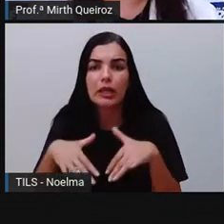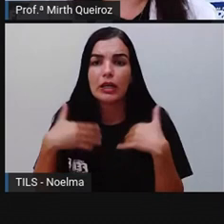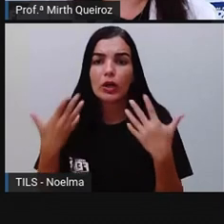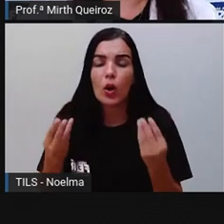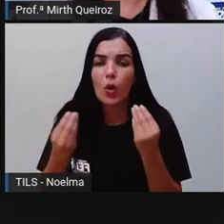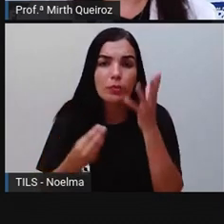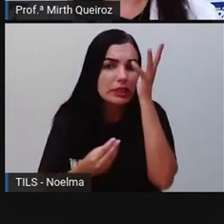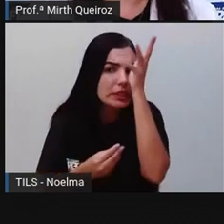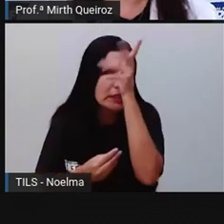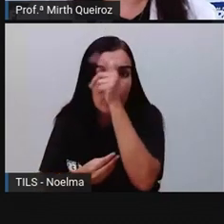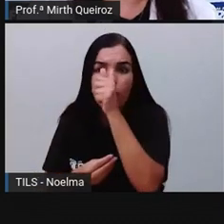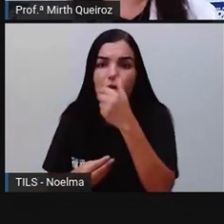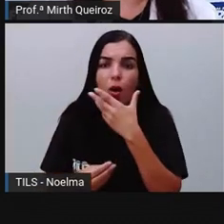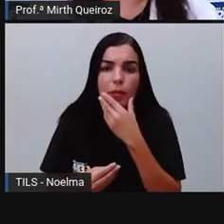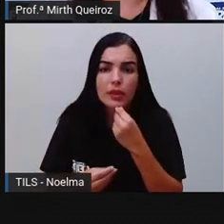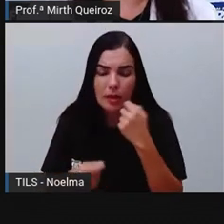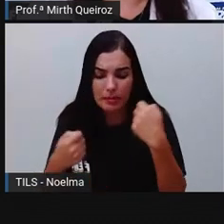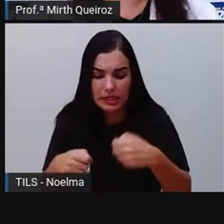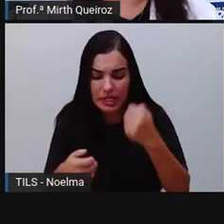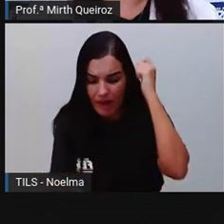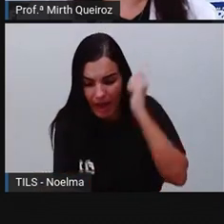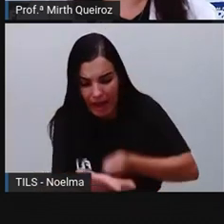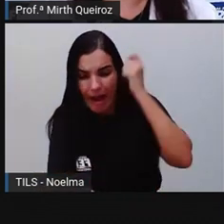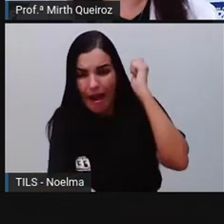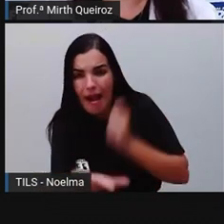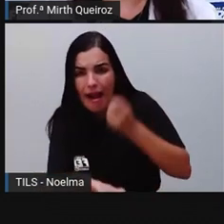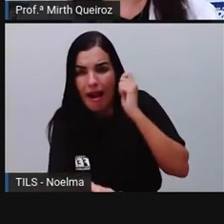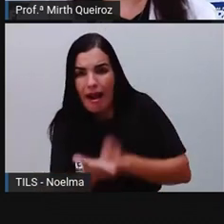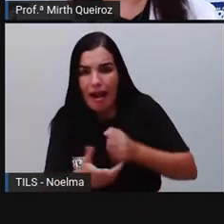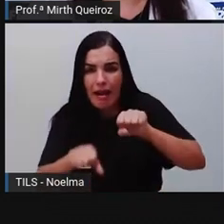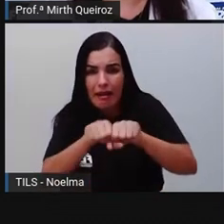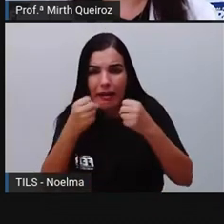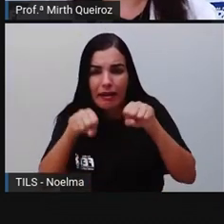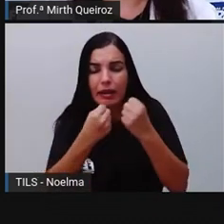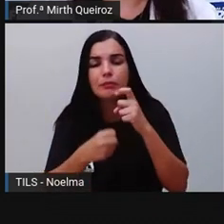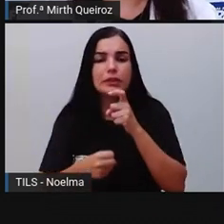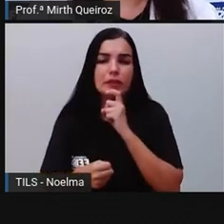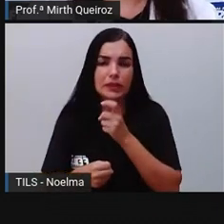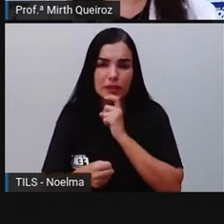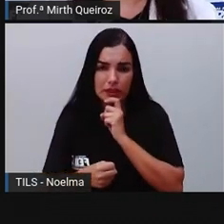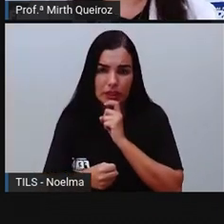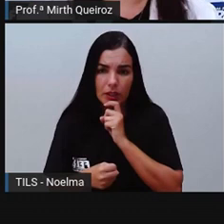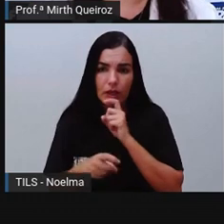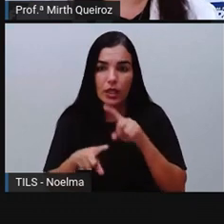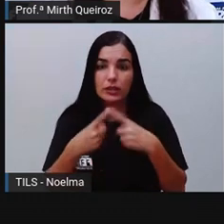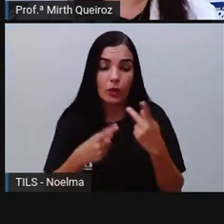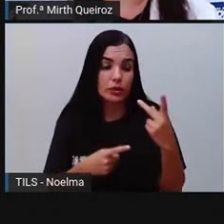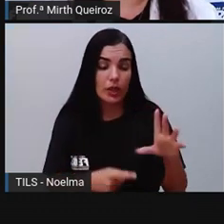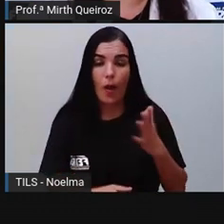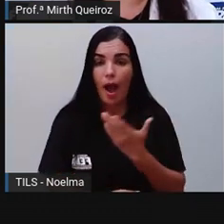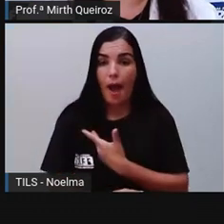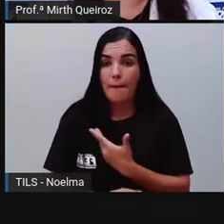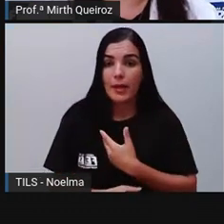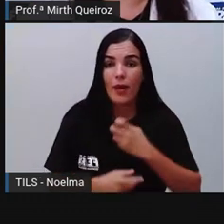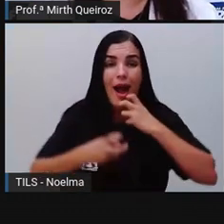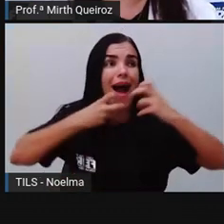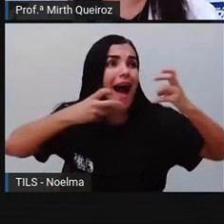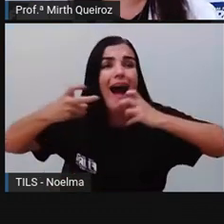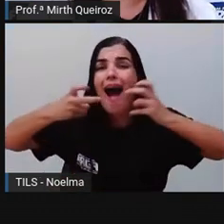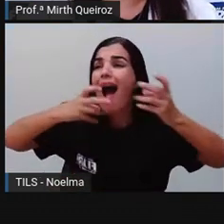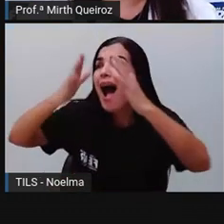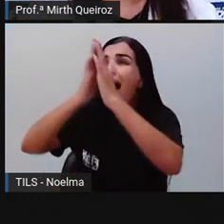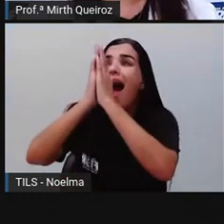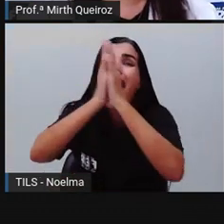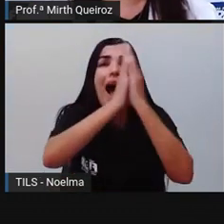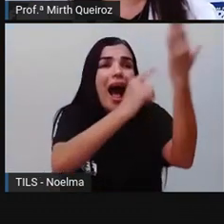de salvá-lo seria quebrar a capa de gelo que o cobria. Seu amigo começou a gritar, pedindo